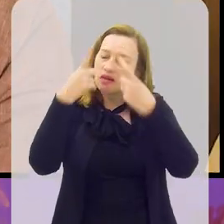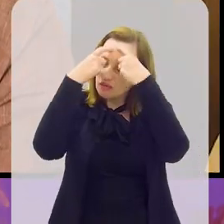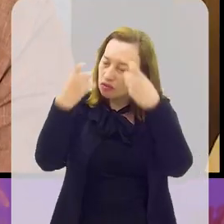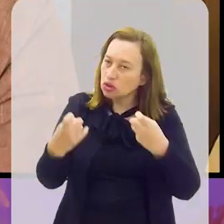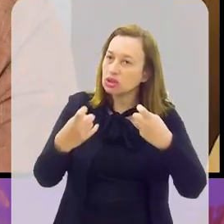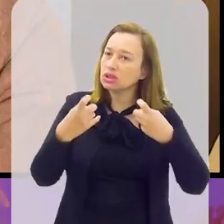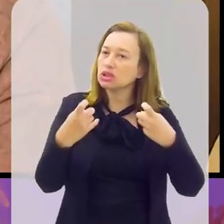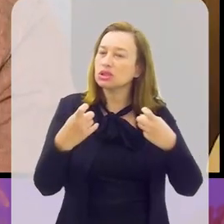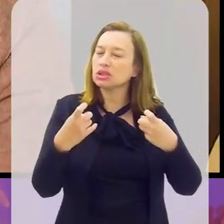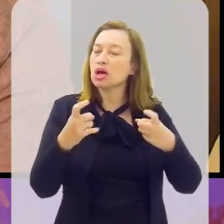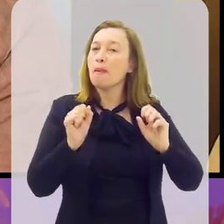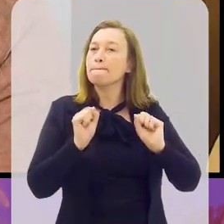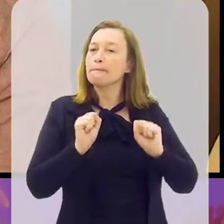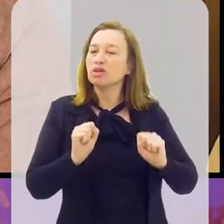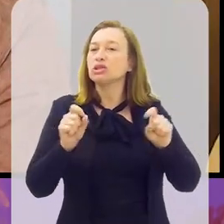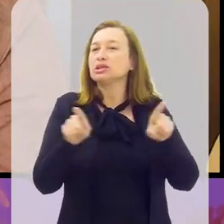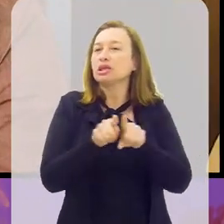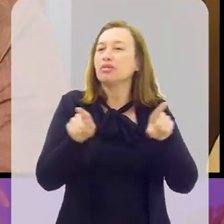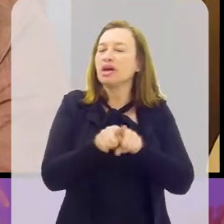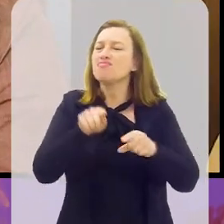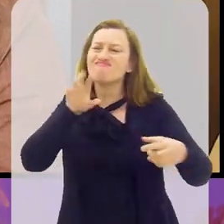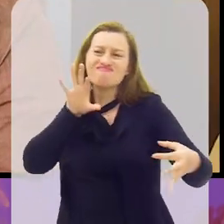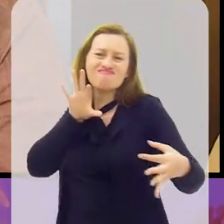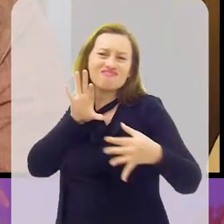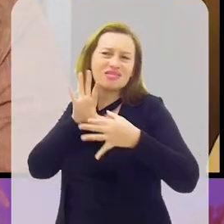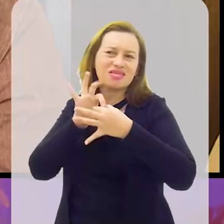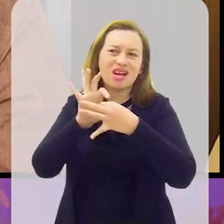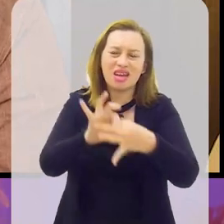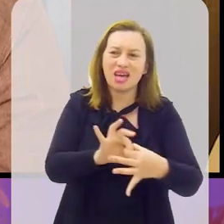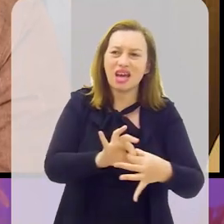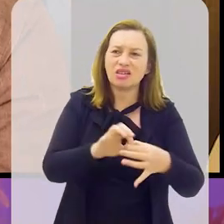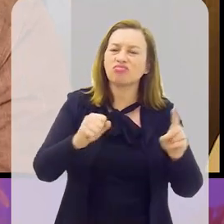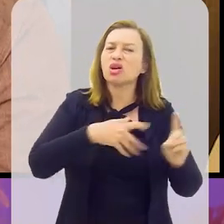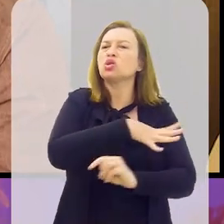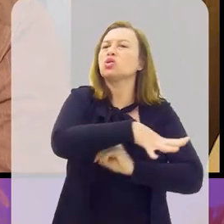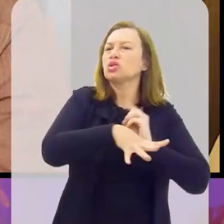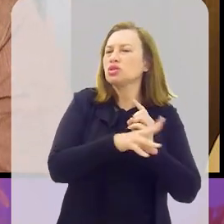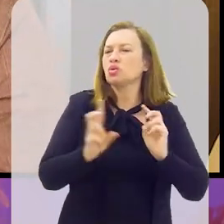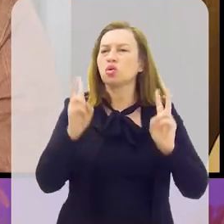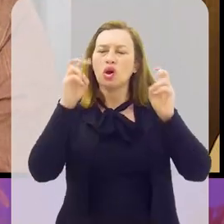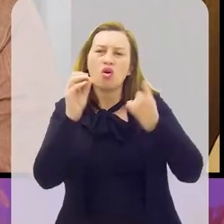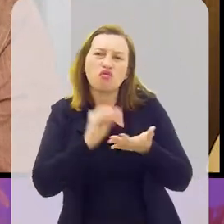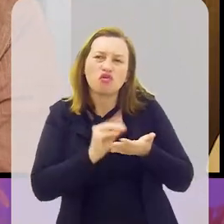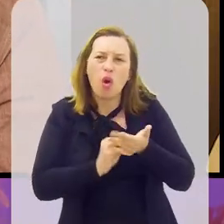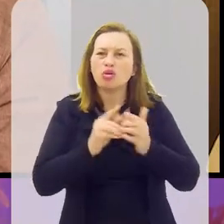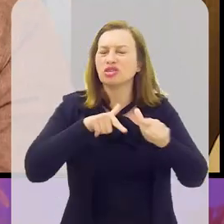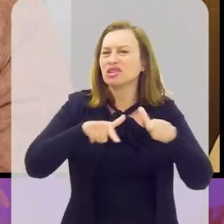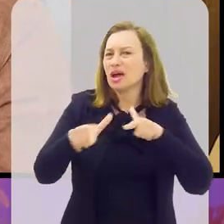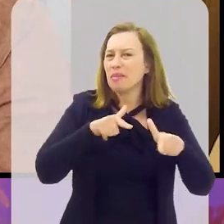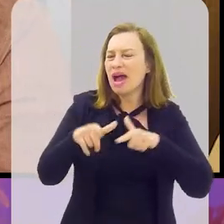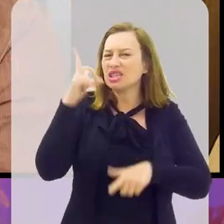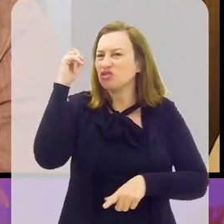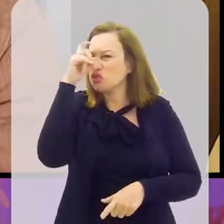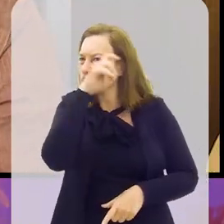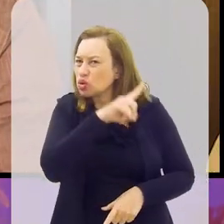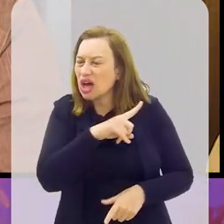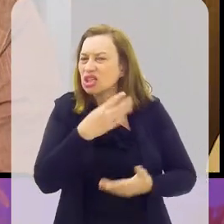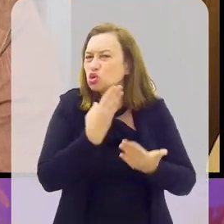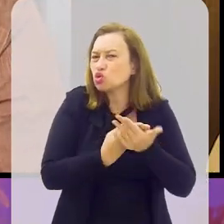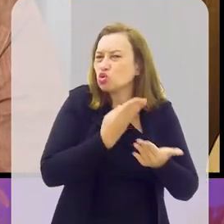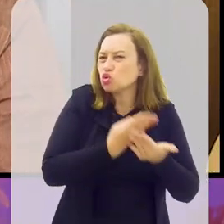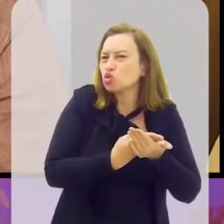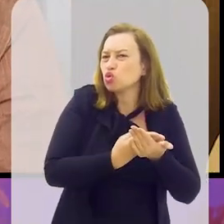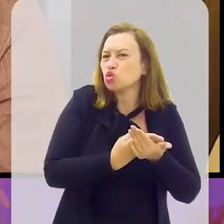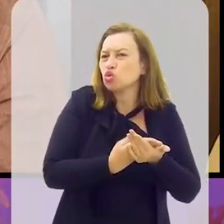Essa violência, né? Ela pode também estar ligada à questão social. Desemprego, dificuldade